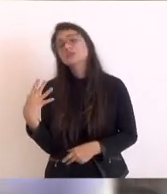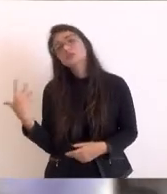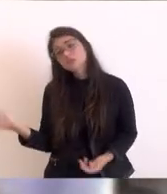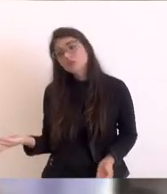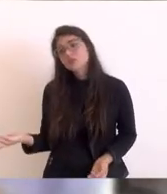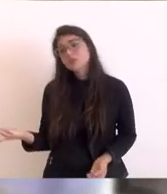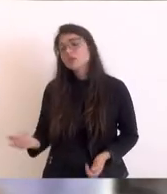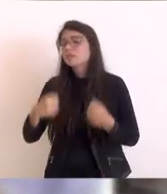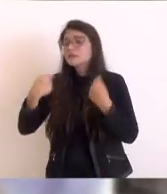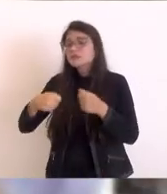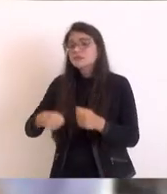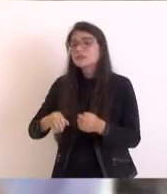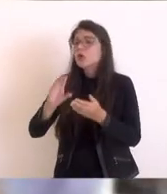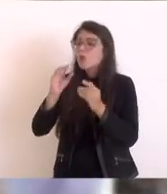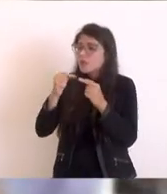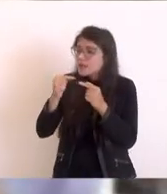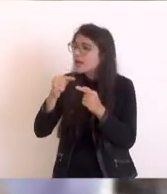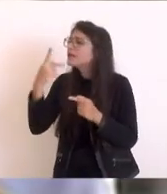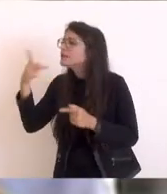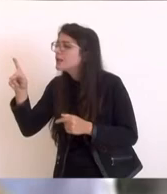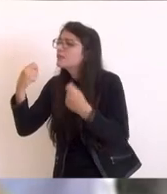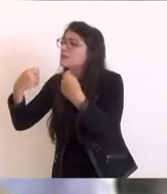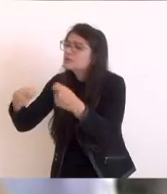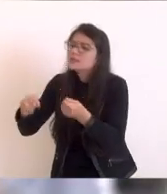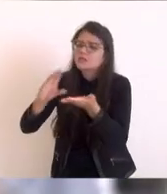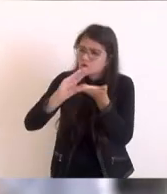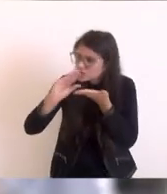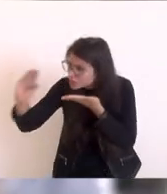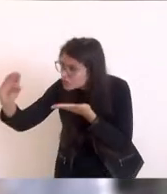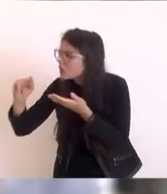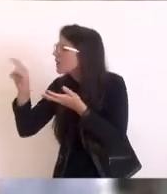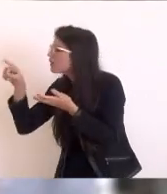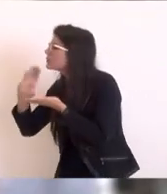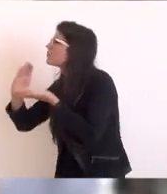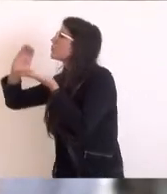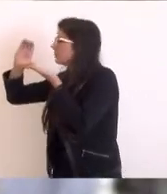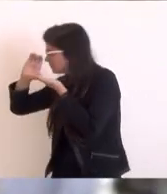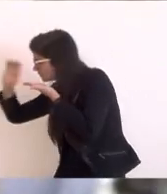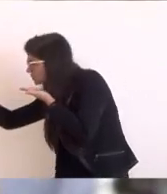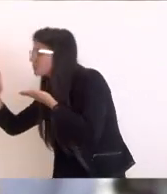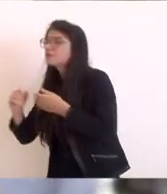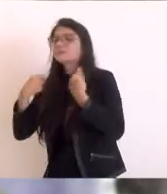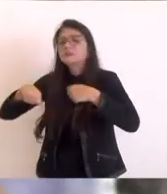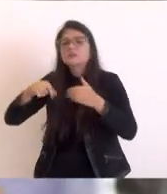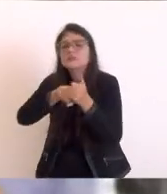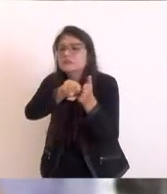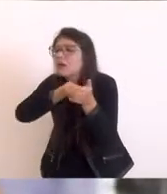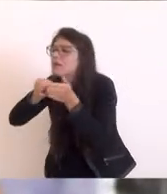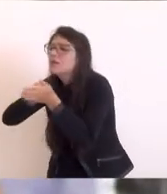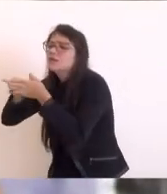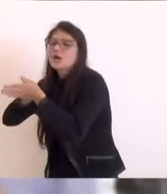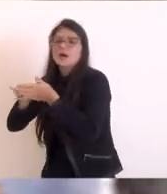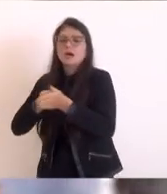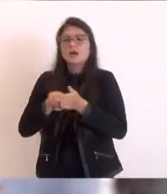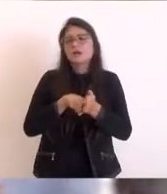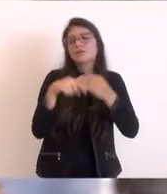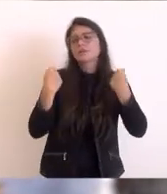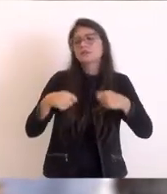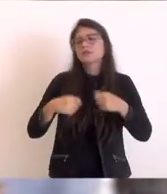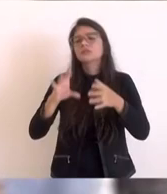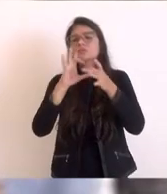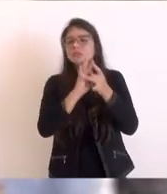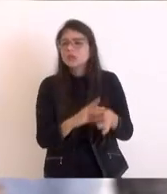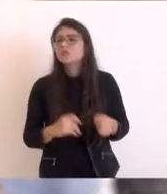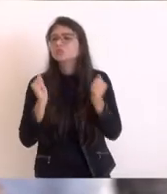conforme a cidade, a demanda, o que é, tem que trabalhar, fazer a anamnese, o que precisa, e se brigar junto, nós vamos brigar para Cabo Frio